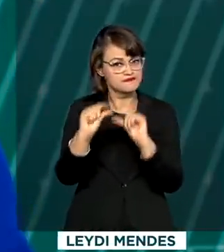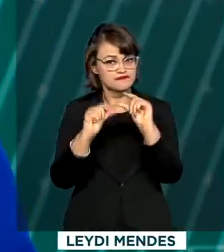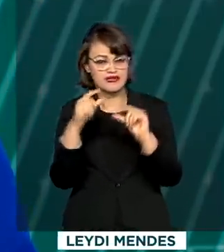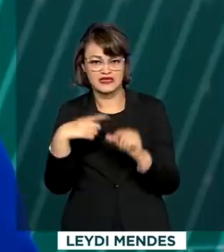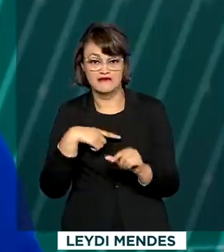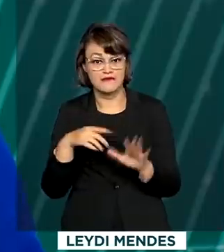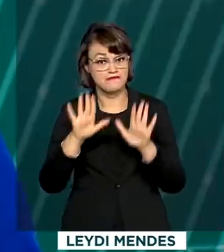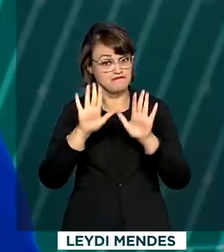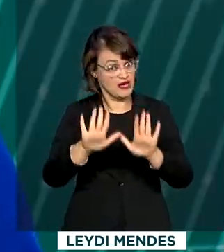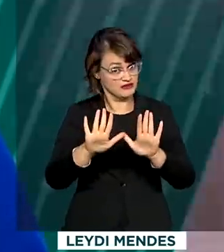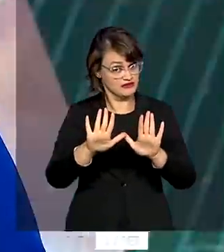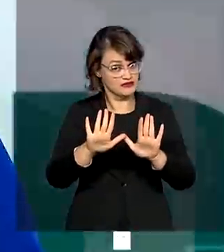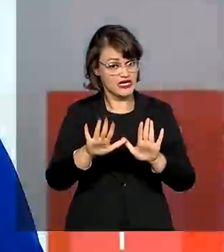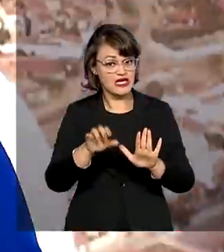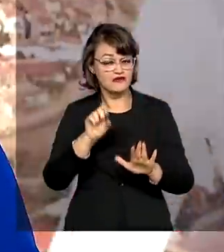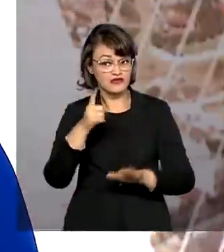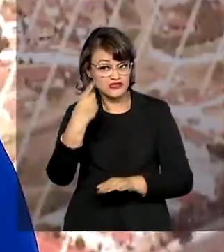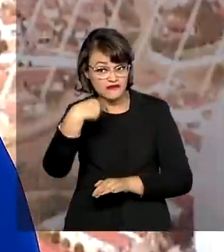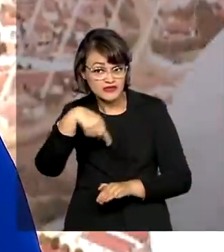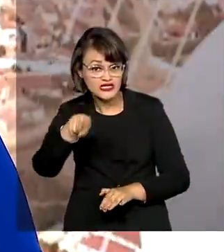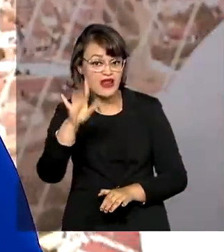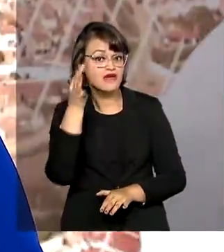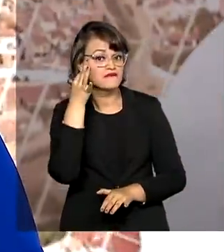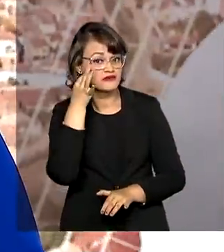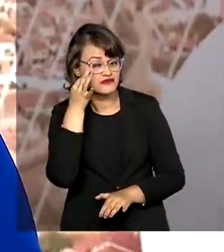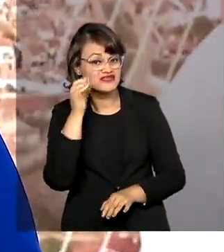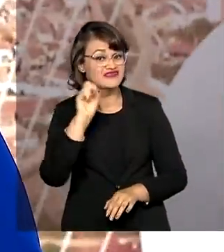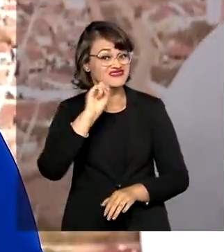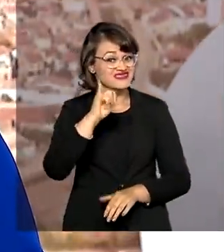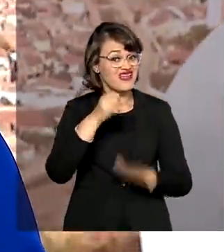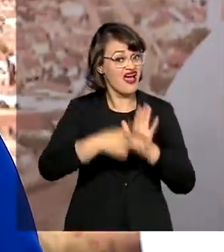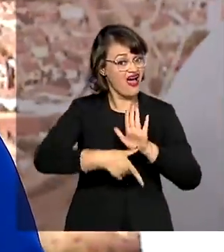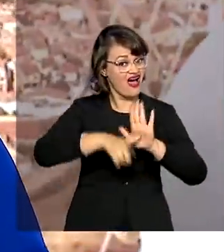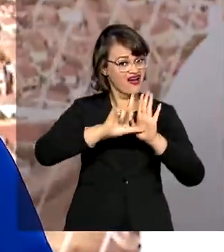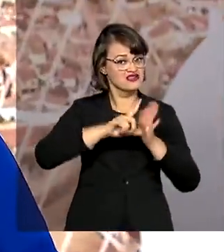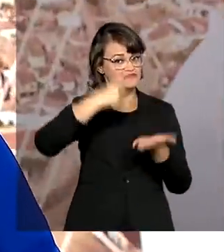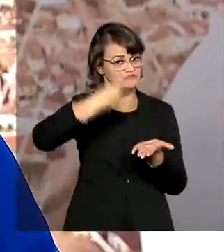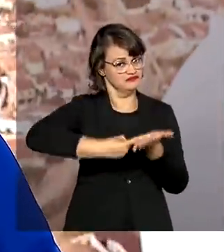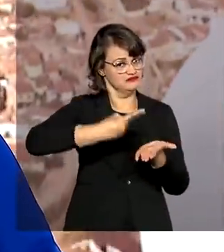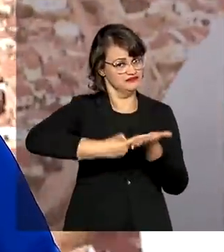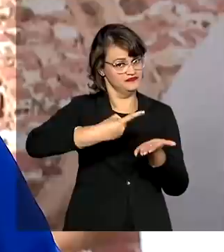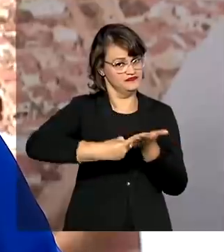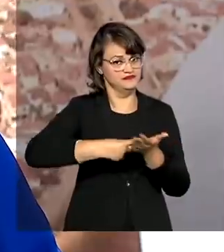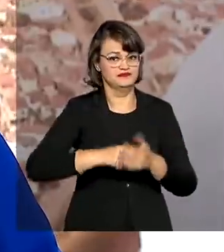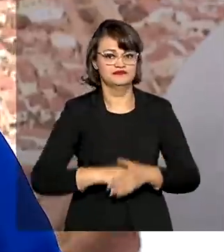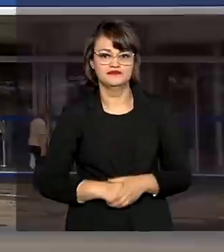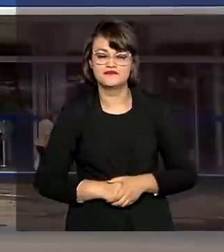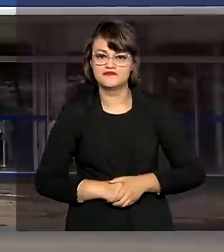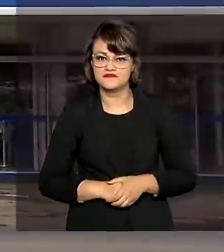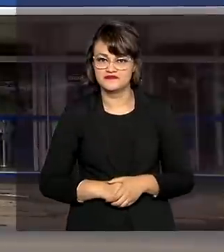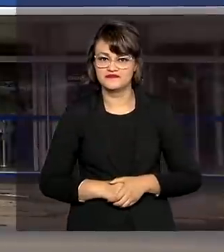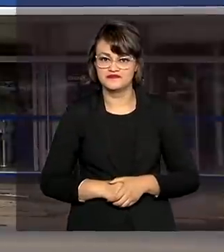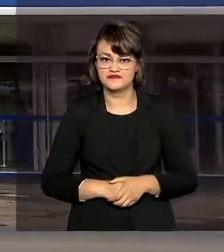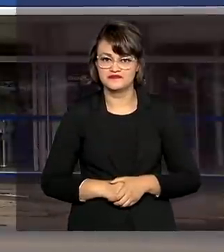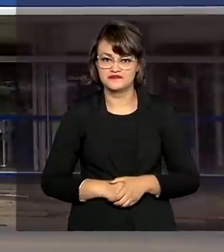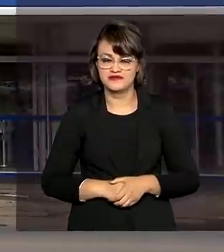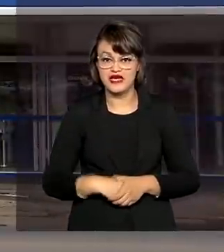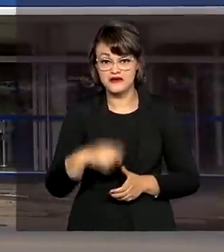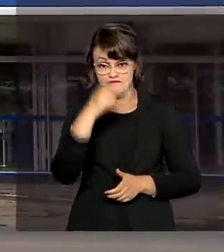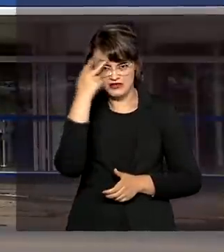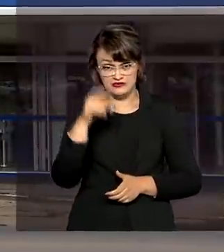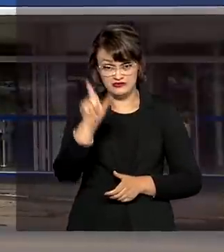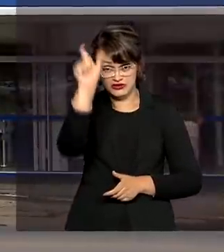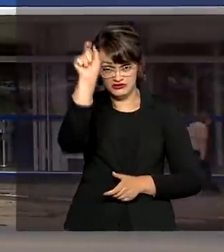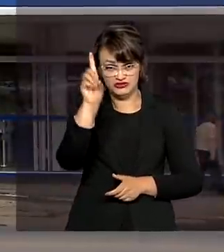Mas atenção, só poderá ser atendido nas agências quem fizer o agendamento prévio. O segurado deve